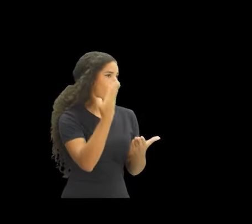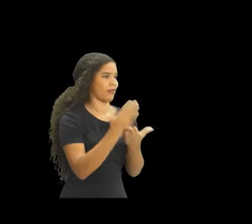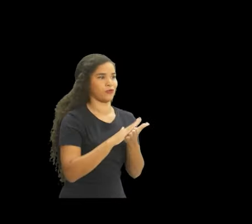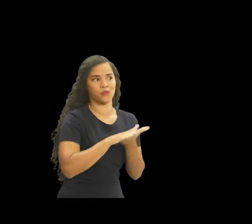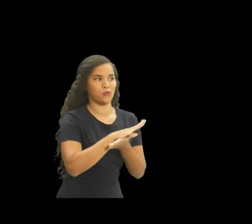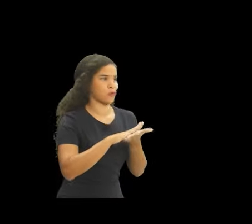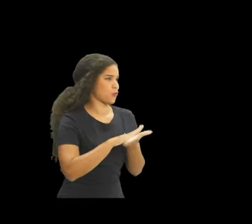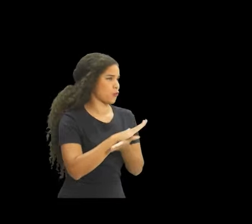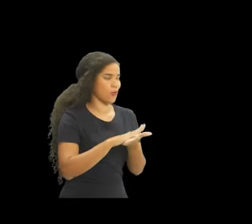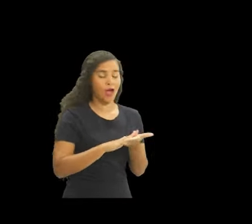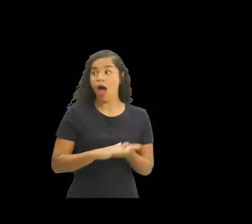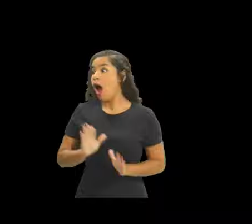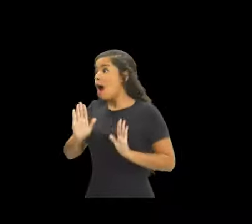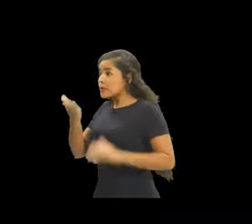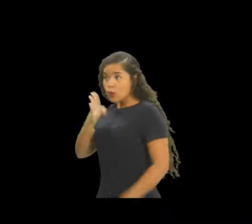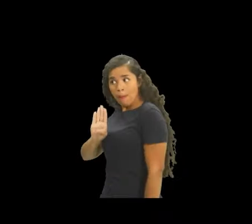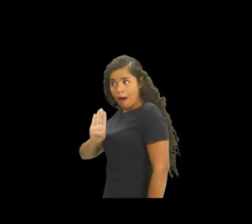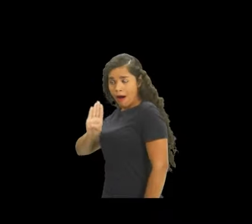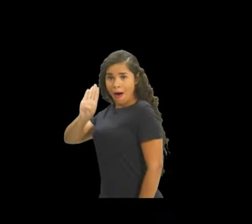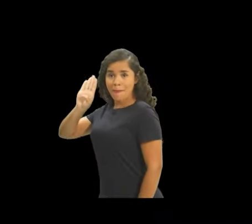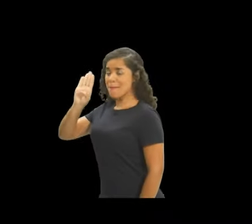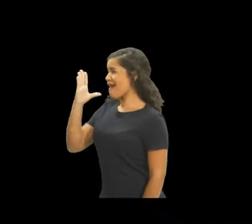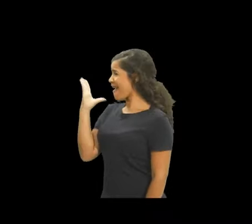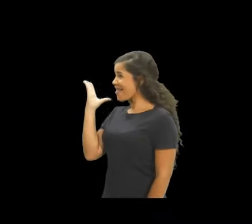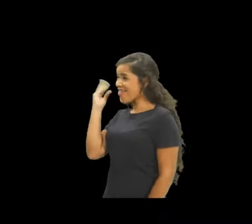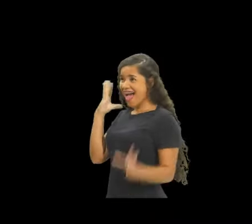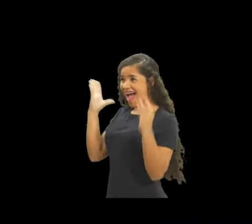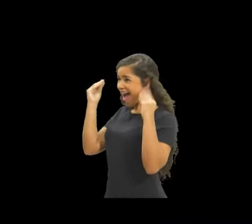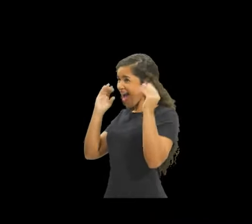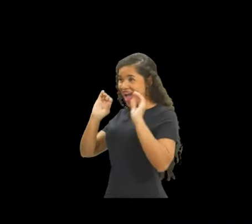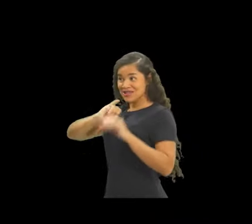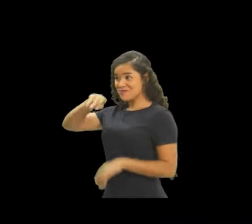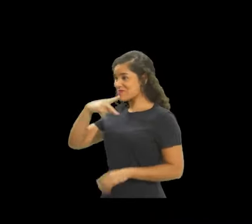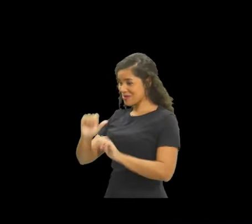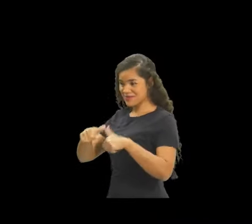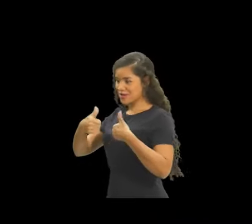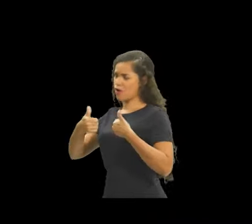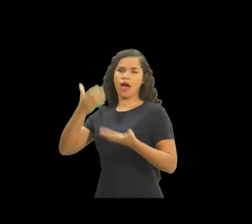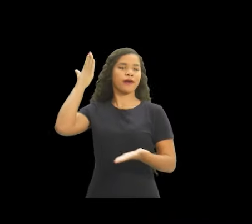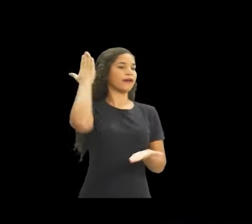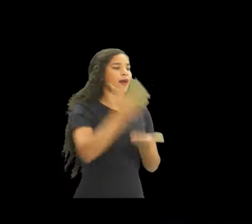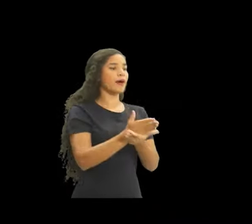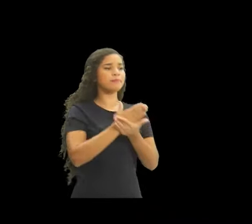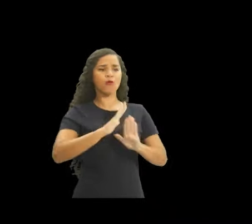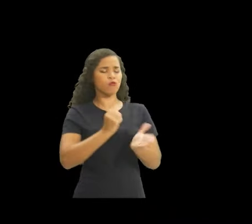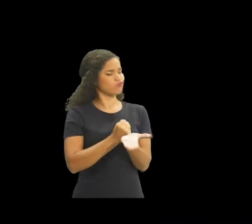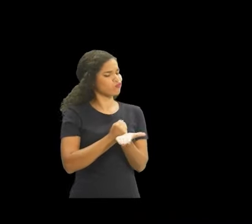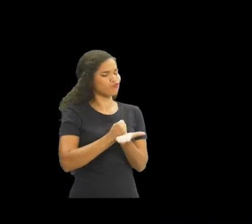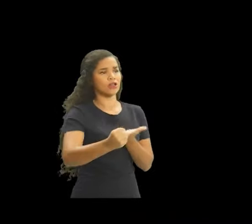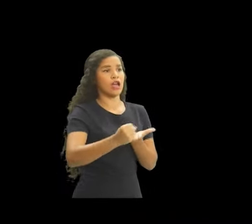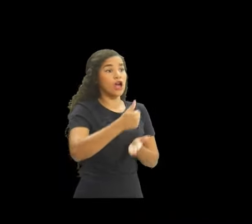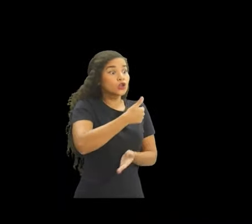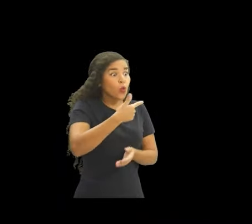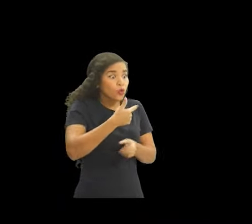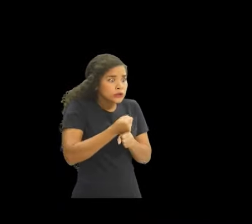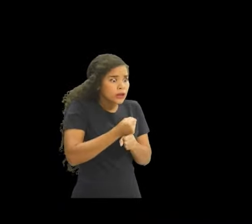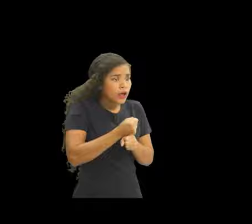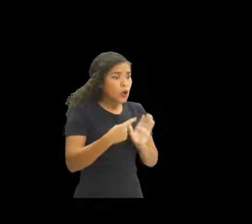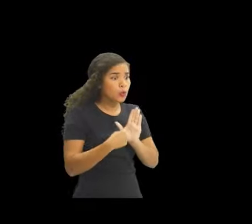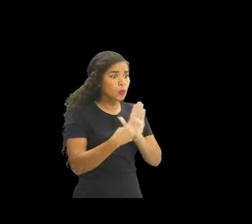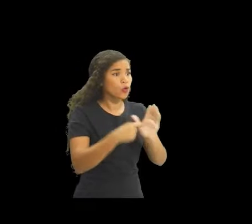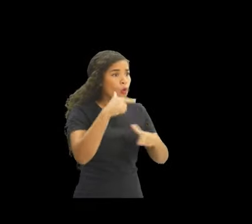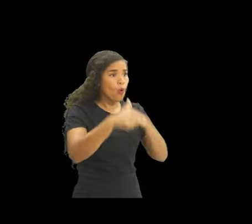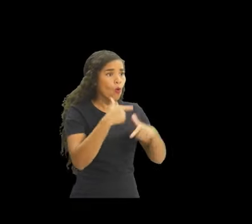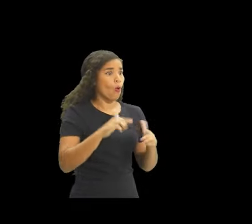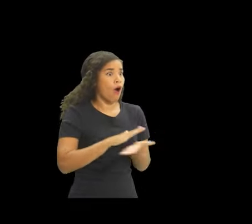lorotas de c... Mas eu prometo que vou fazer muito pro João Pessoa Chega, vacilão, teu tempo já foi Tu já teve